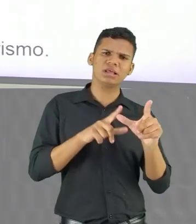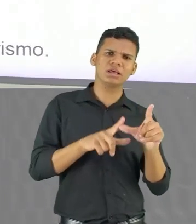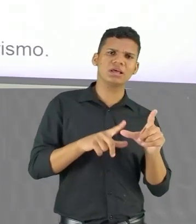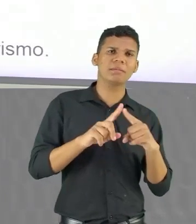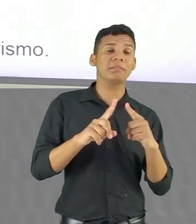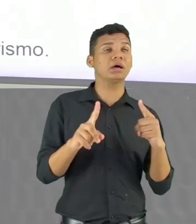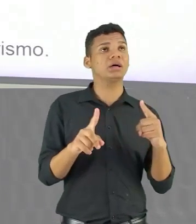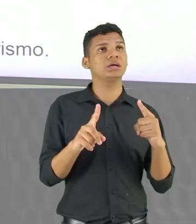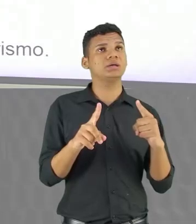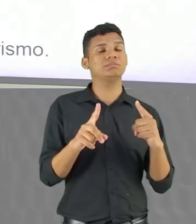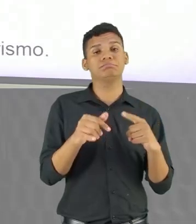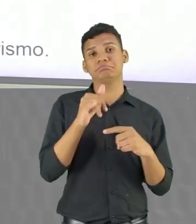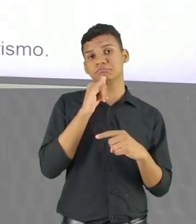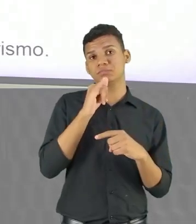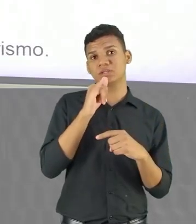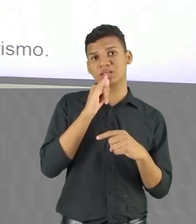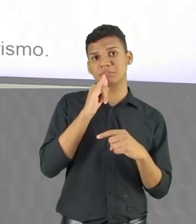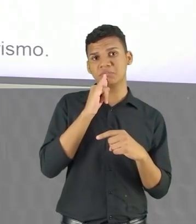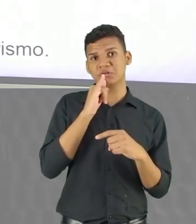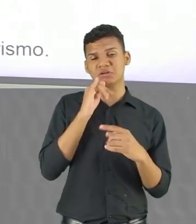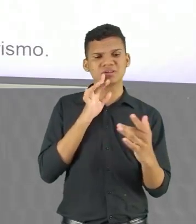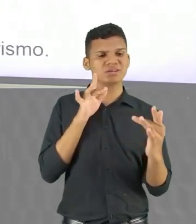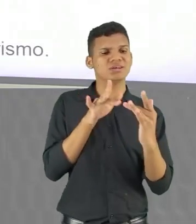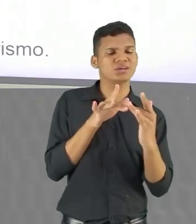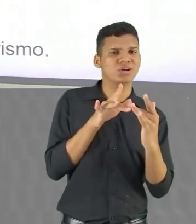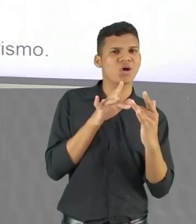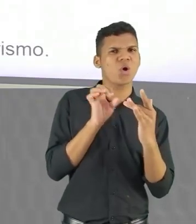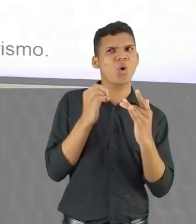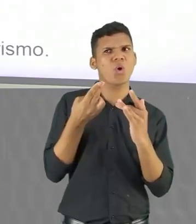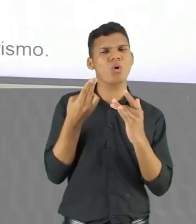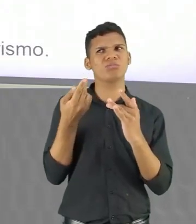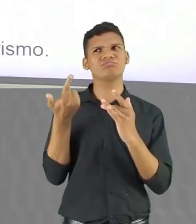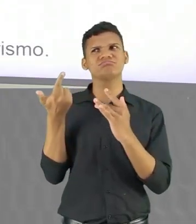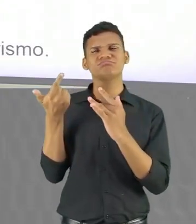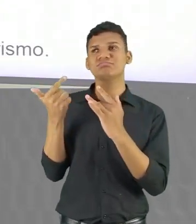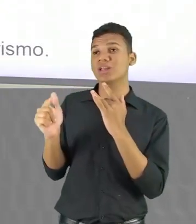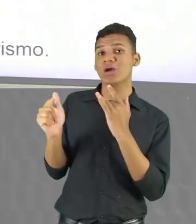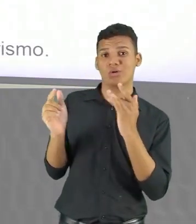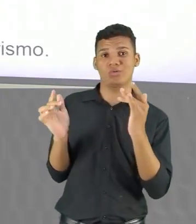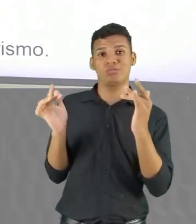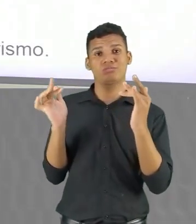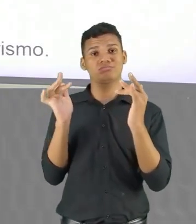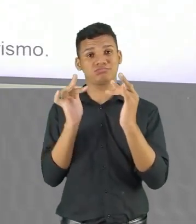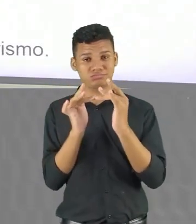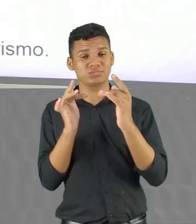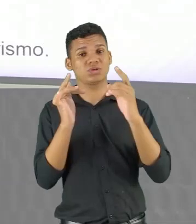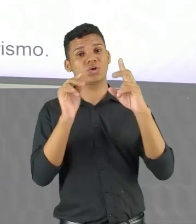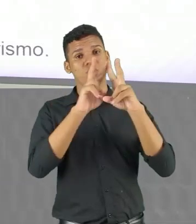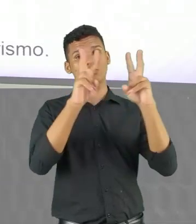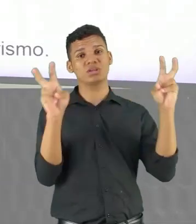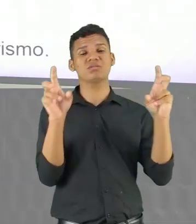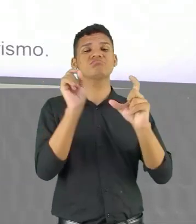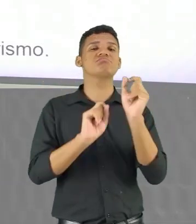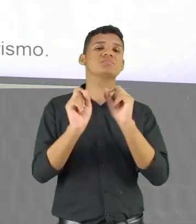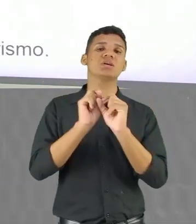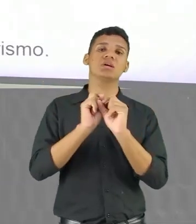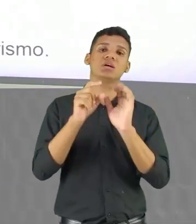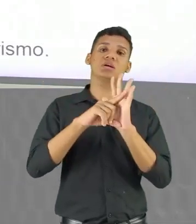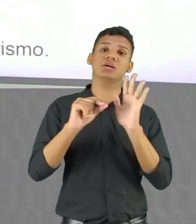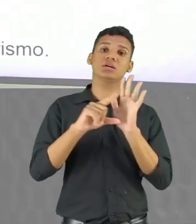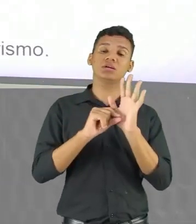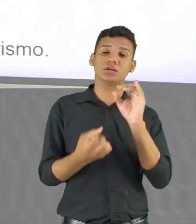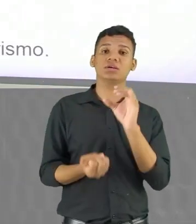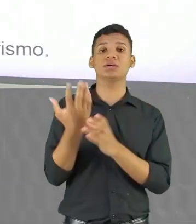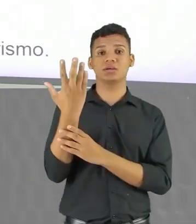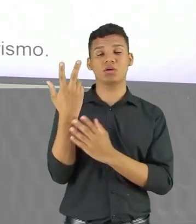ou de forma mais não tão direta, relacionadas com a temática em si, com a forma que o poeta escreveu o poema que a gente